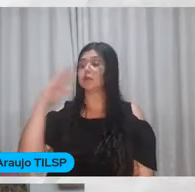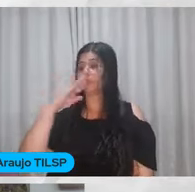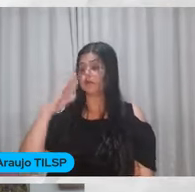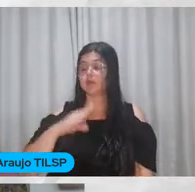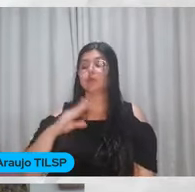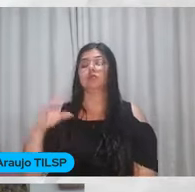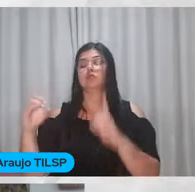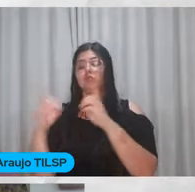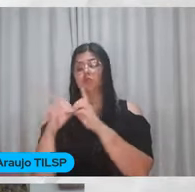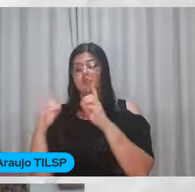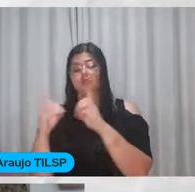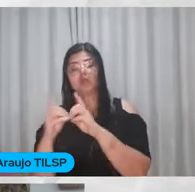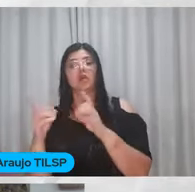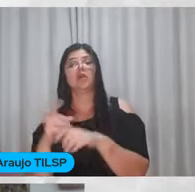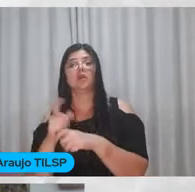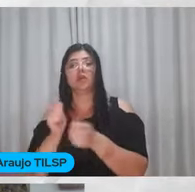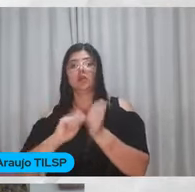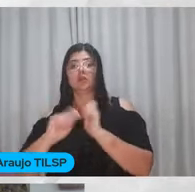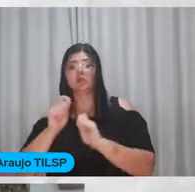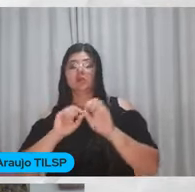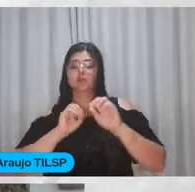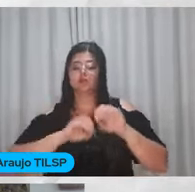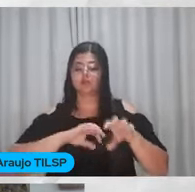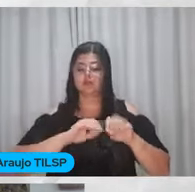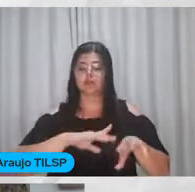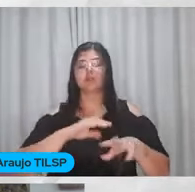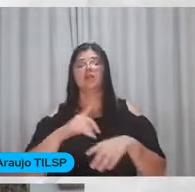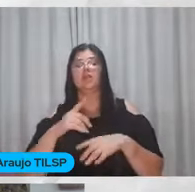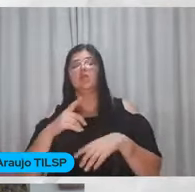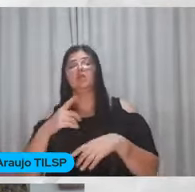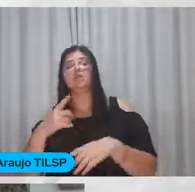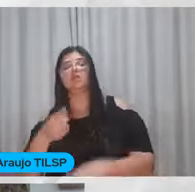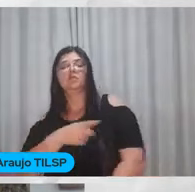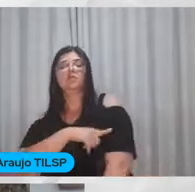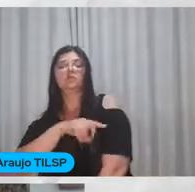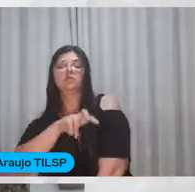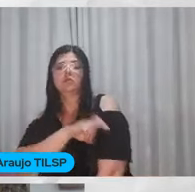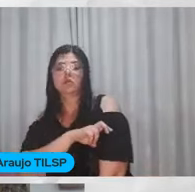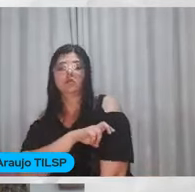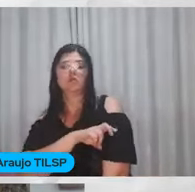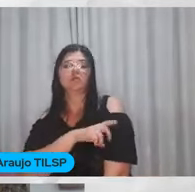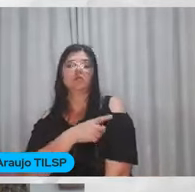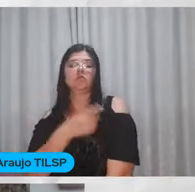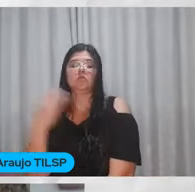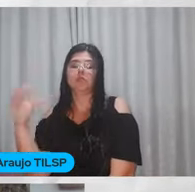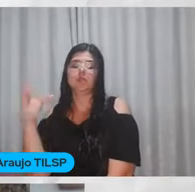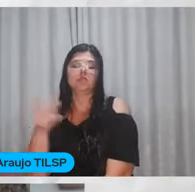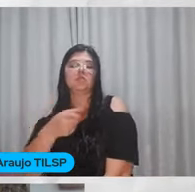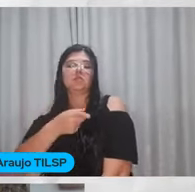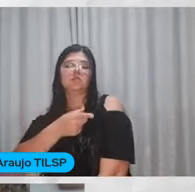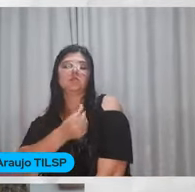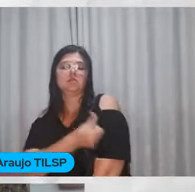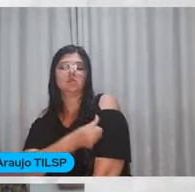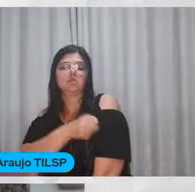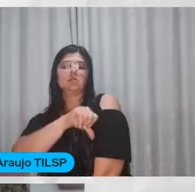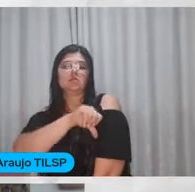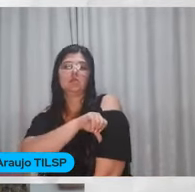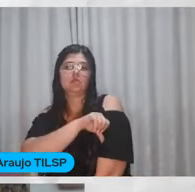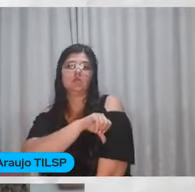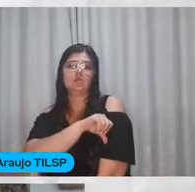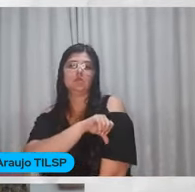didático De educação financeira Para o ensino fundamental 1 De ciências Para fundamental 2 E de projetos